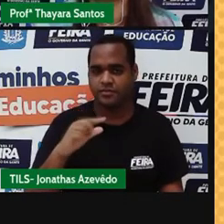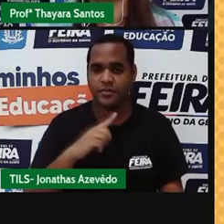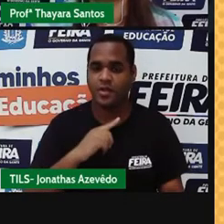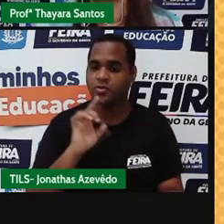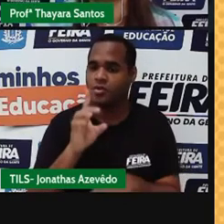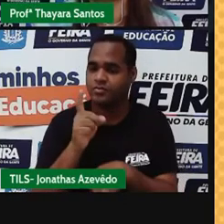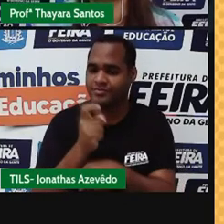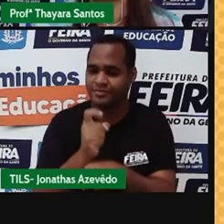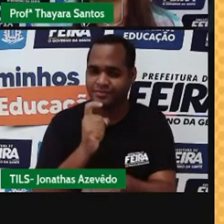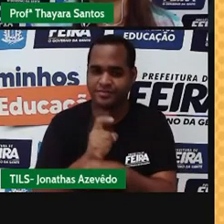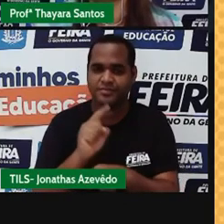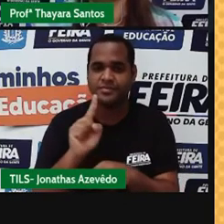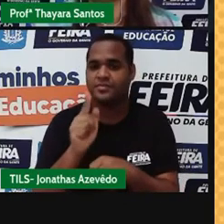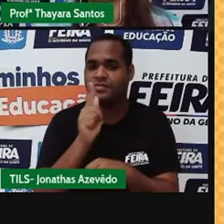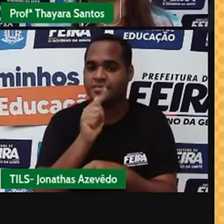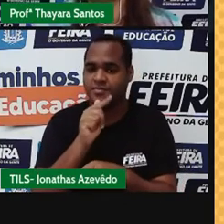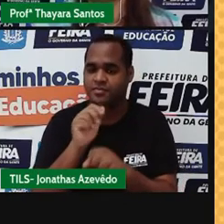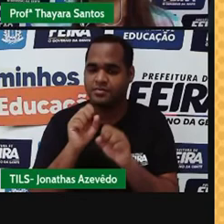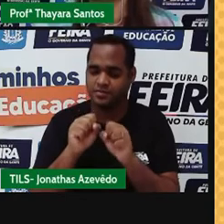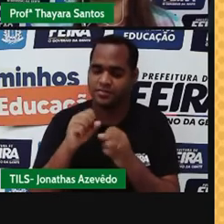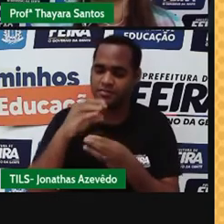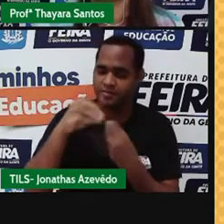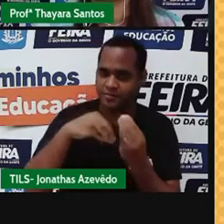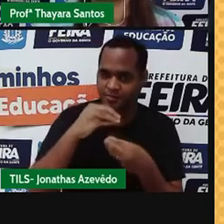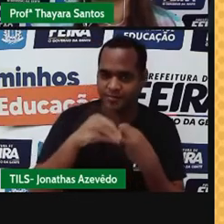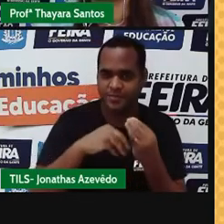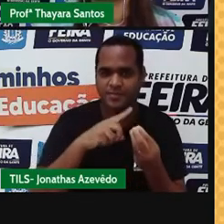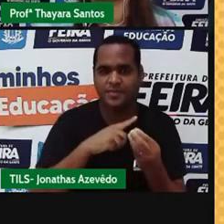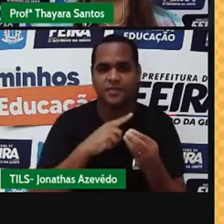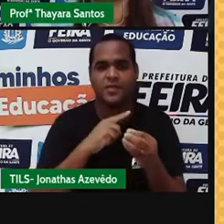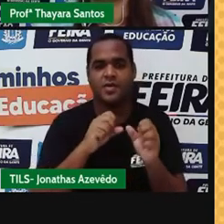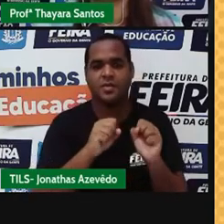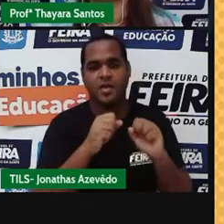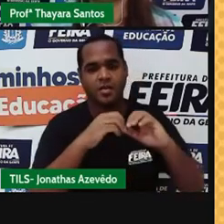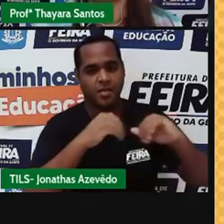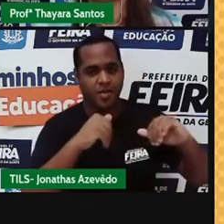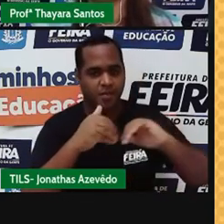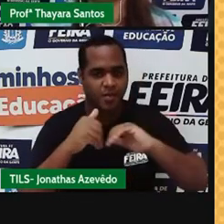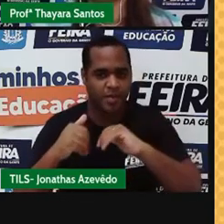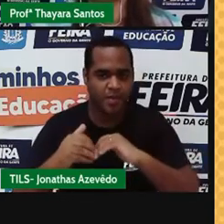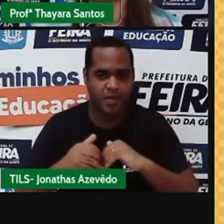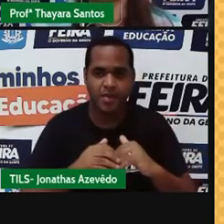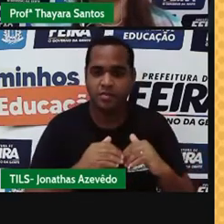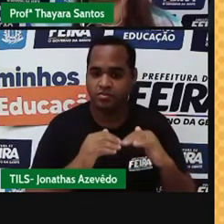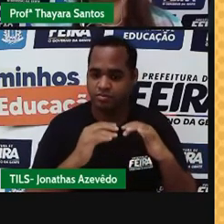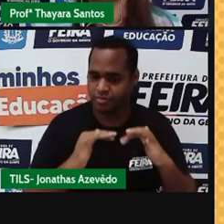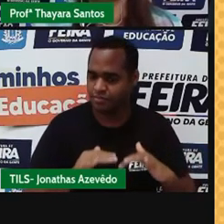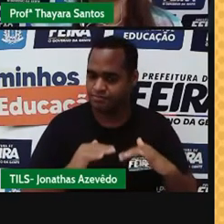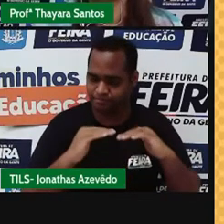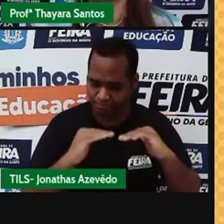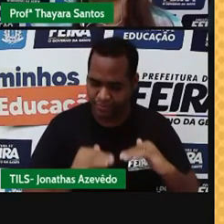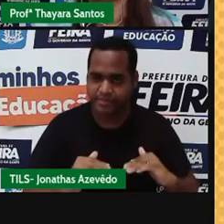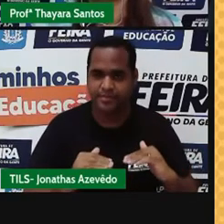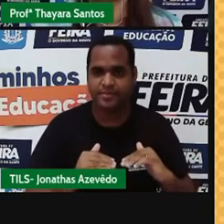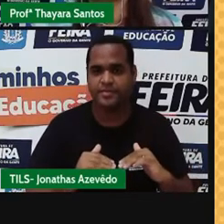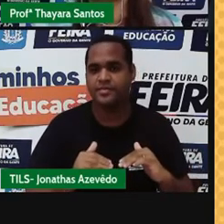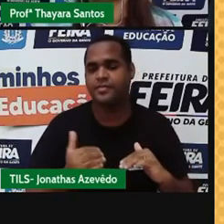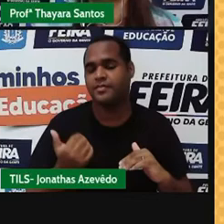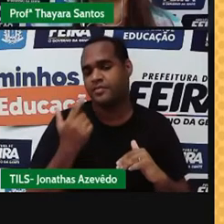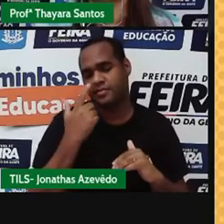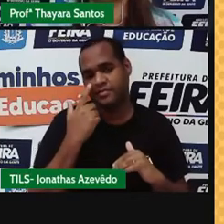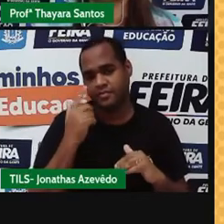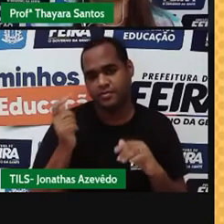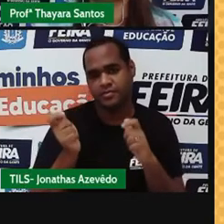Nela, a água passa pela mistura, separando as substâncias menos densas das mais densas. Quando lavamos o